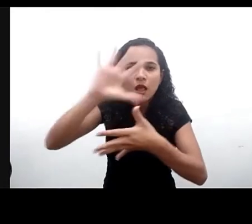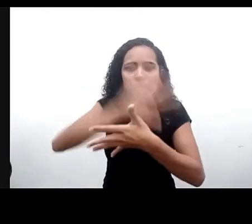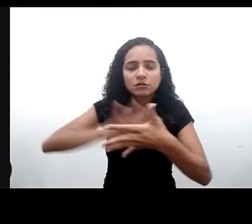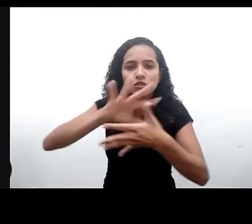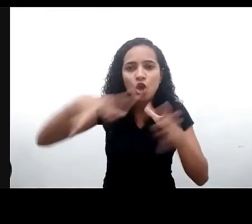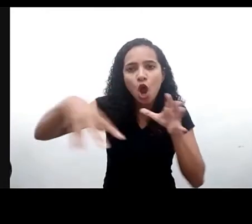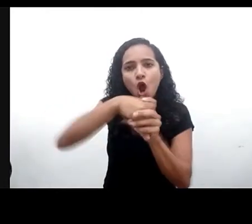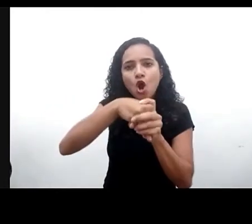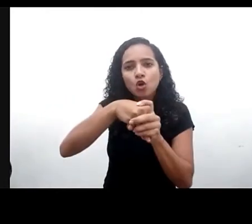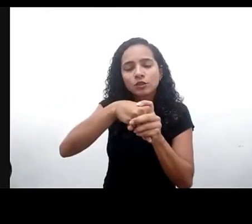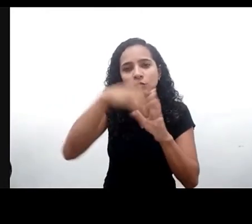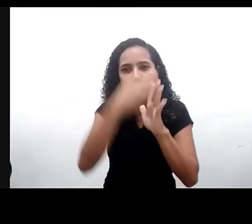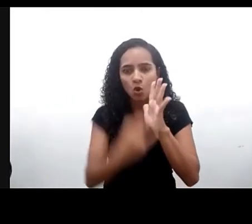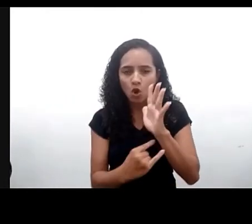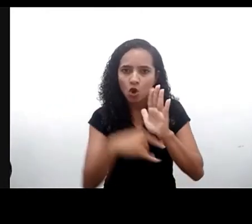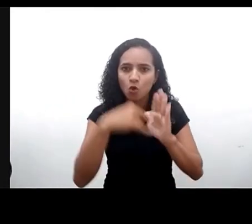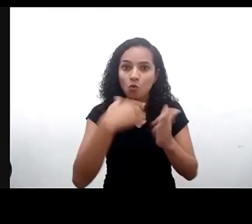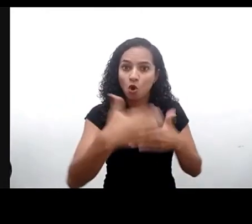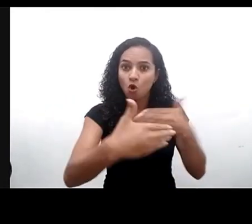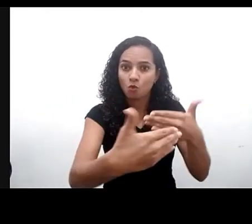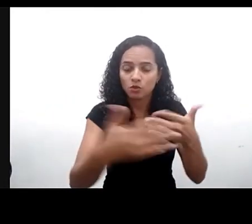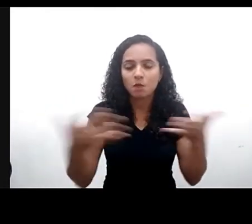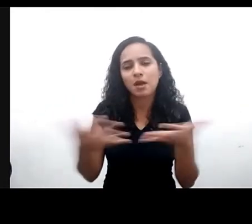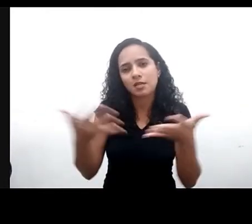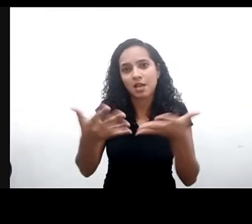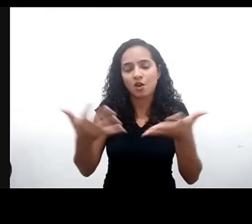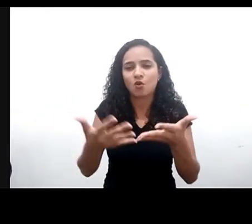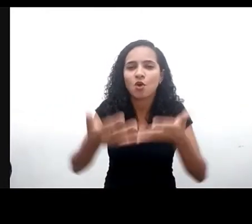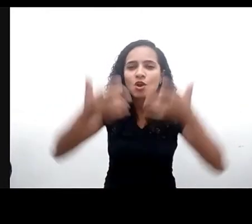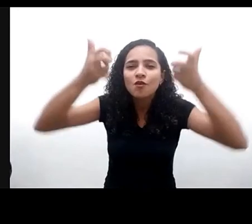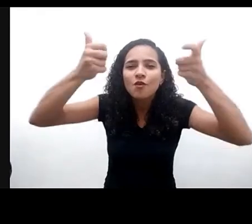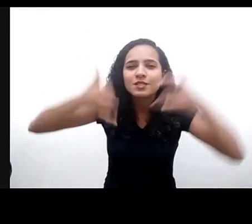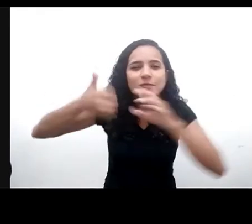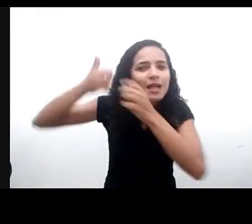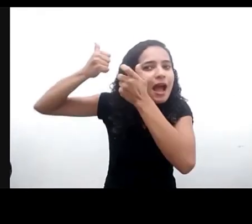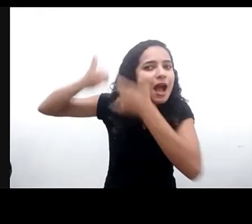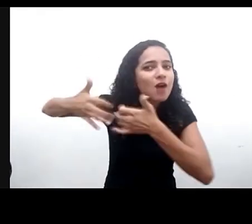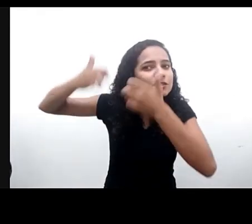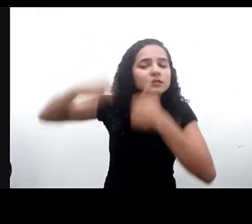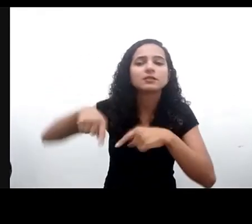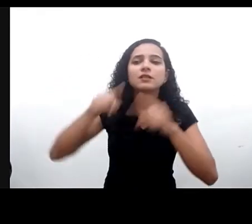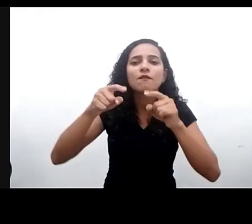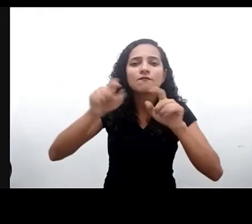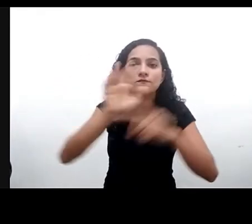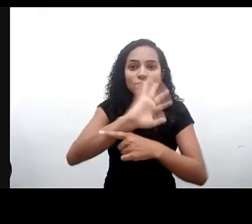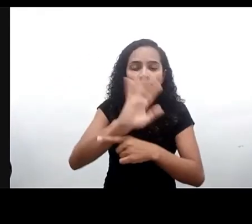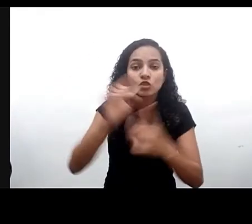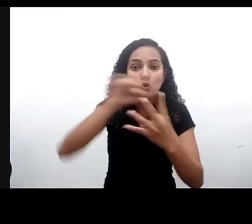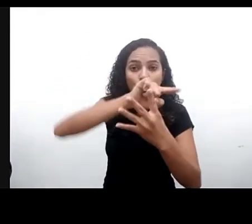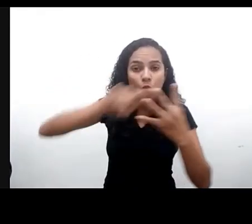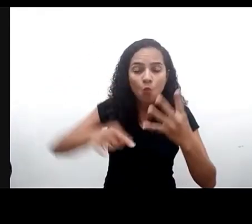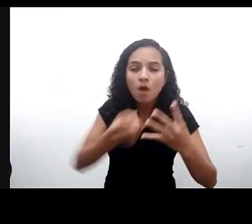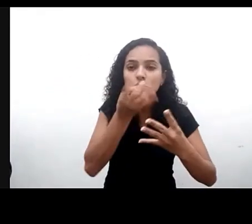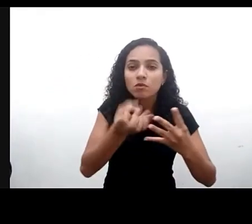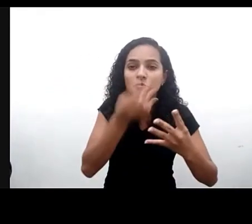processo. Mas antes eu vou fazer uma breve audiodescrição dos vídeos que nós vamos assistir. É uma sequência de quatro depoimentos de homens e